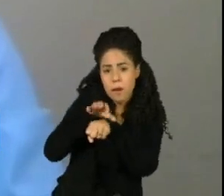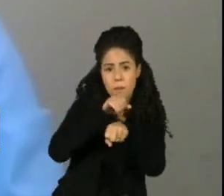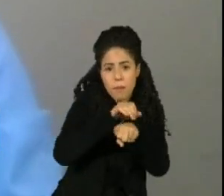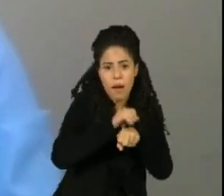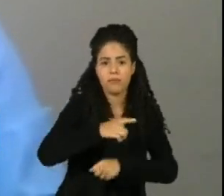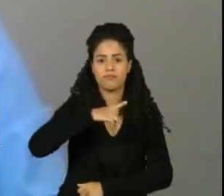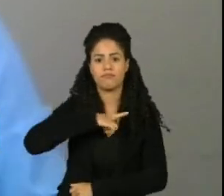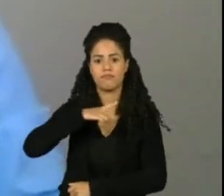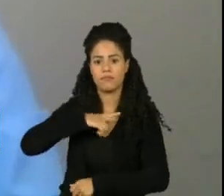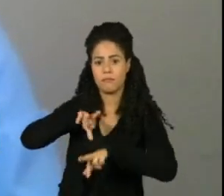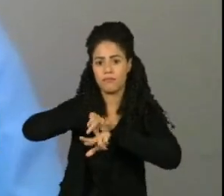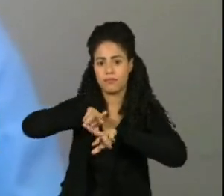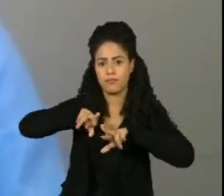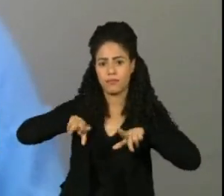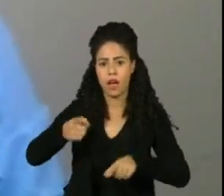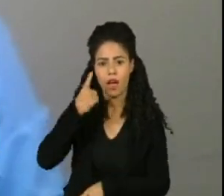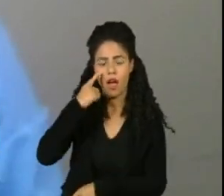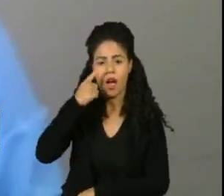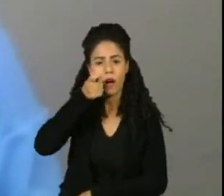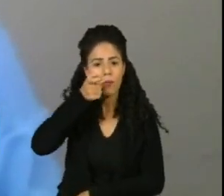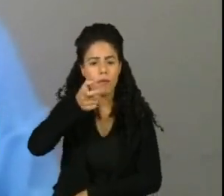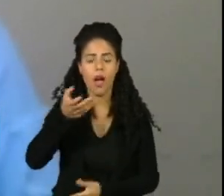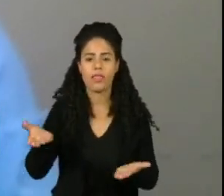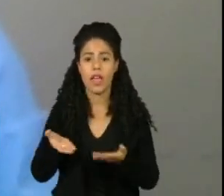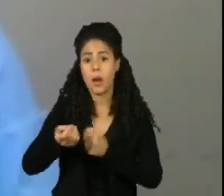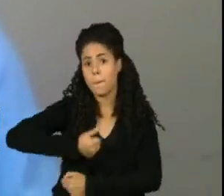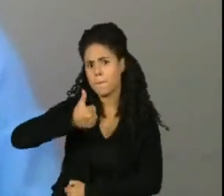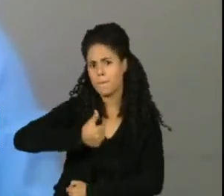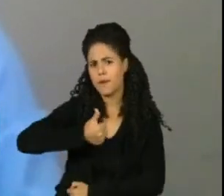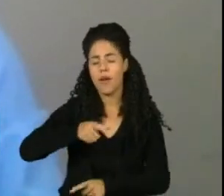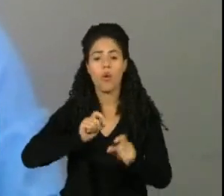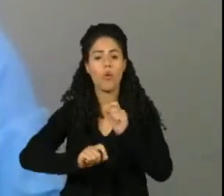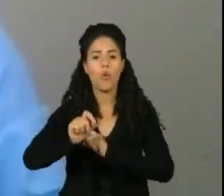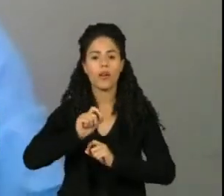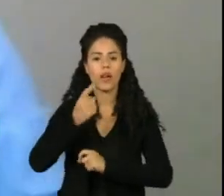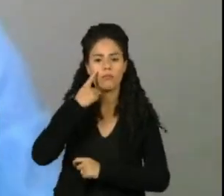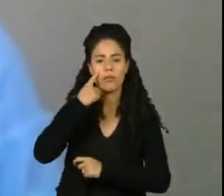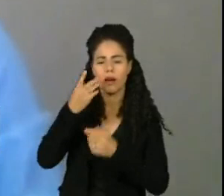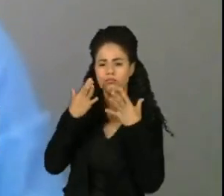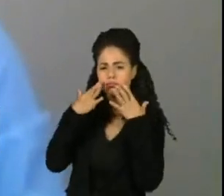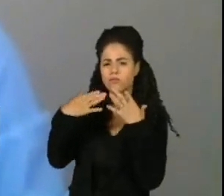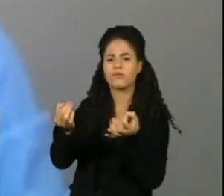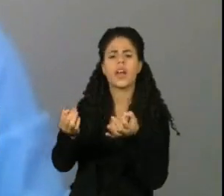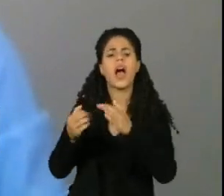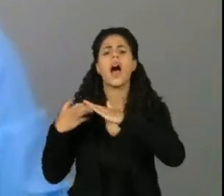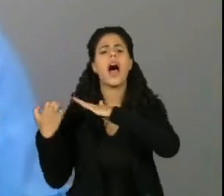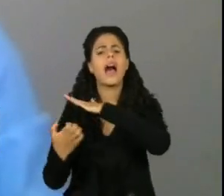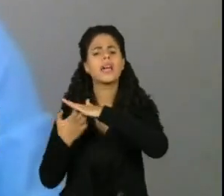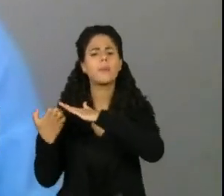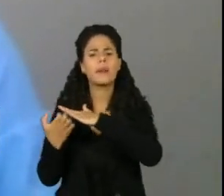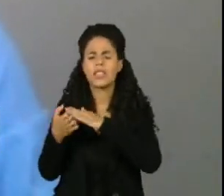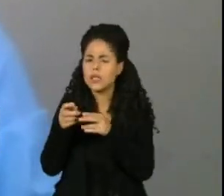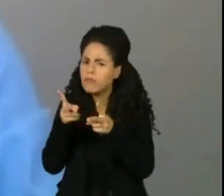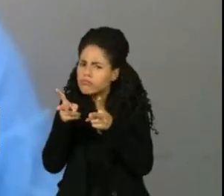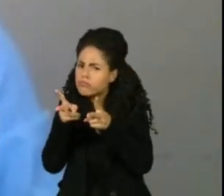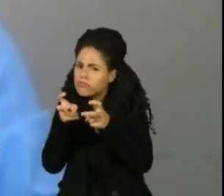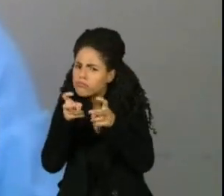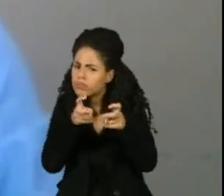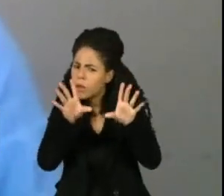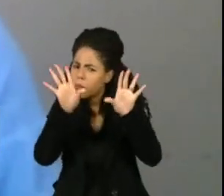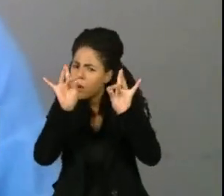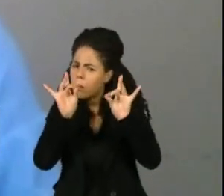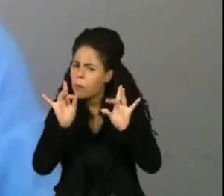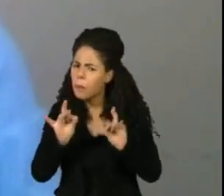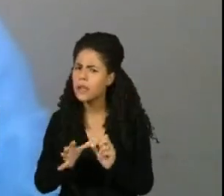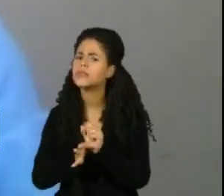passar para os usuários para eles prestarem atenção. A primeira delas é identificar a idoneidade da empresa, ou seja, checar se a empresa é uma empresa